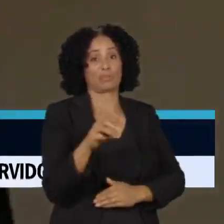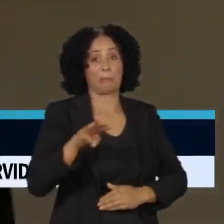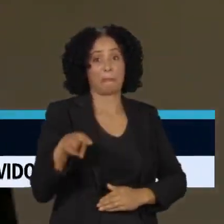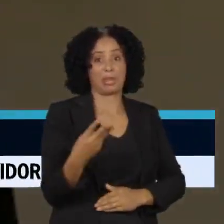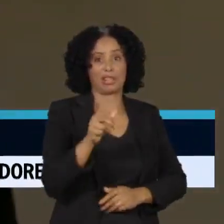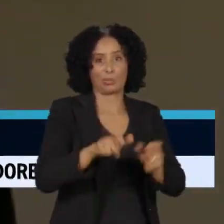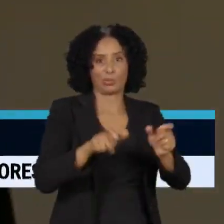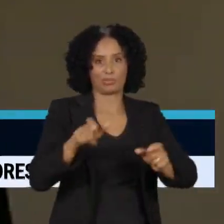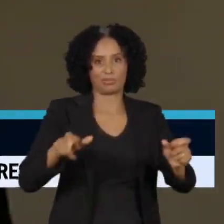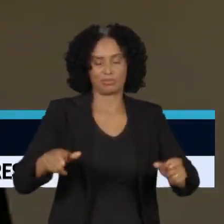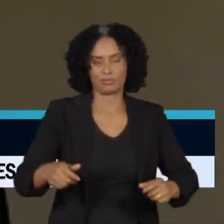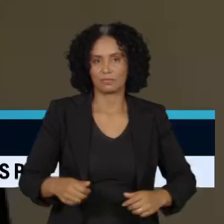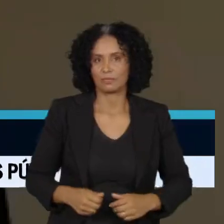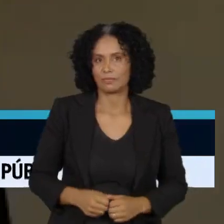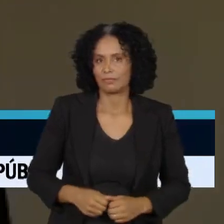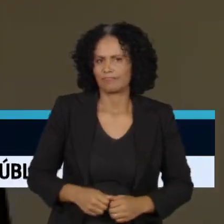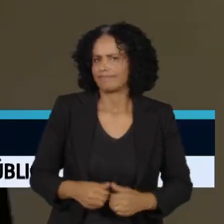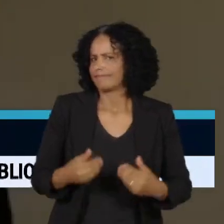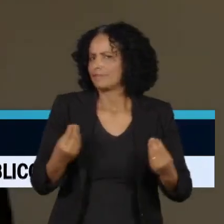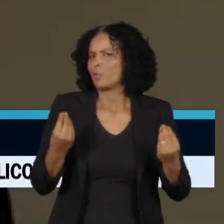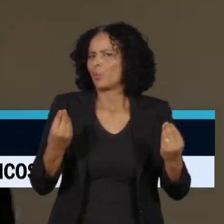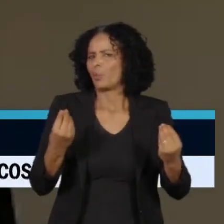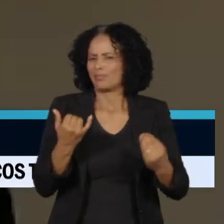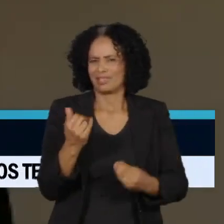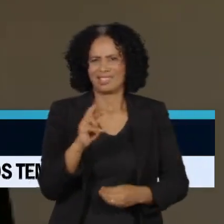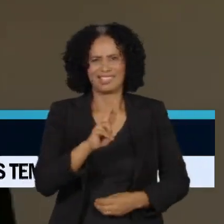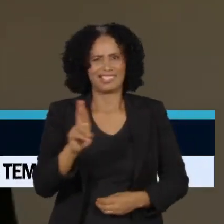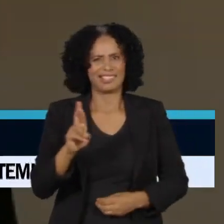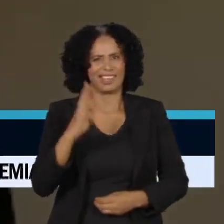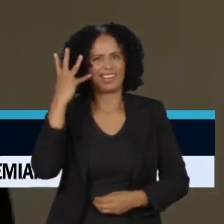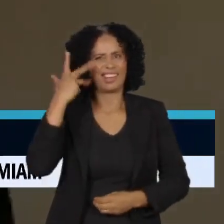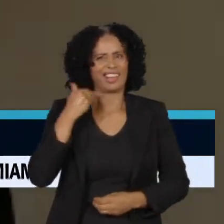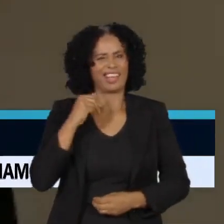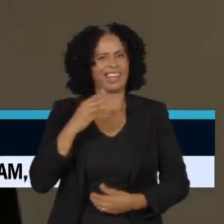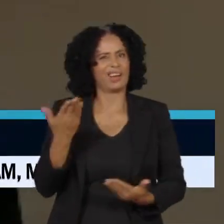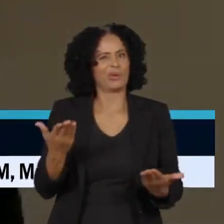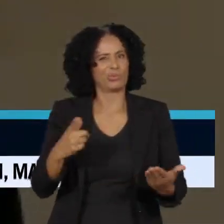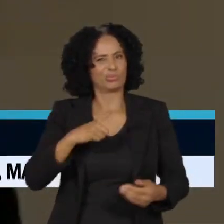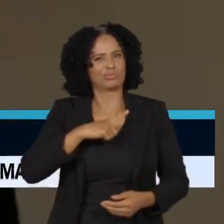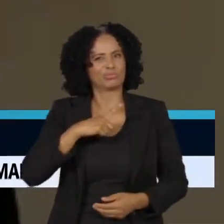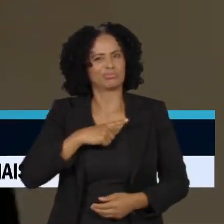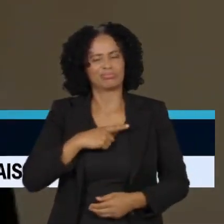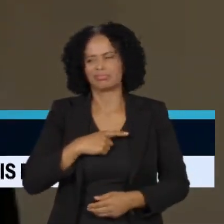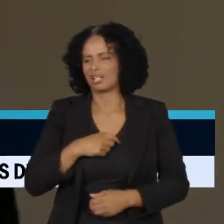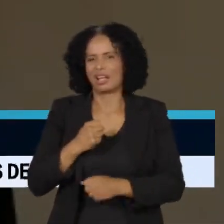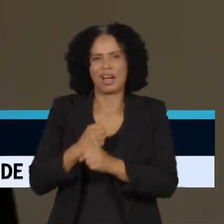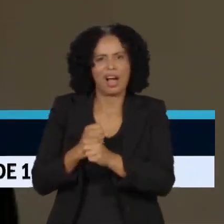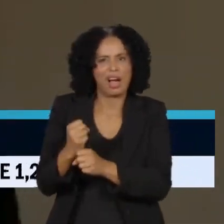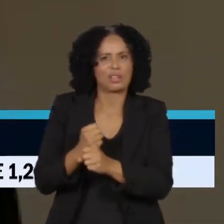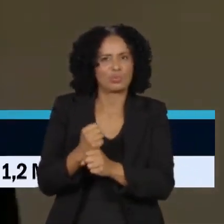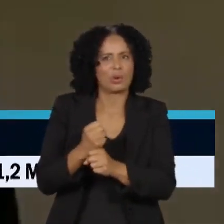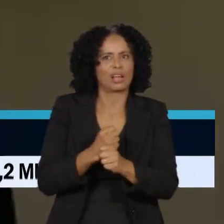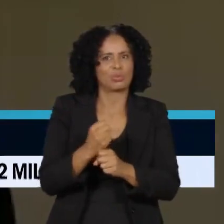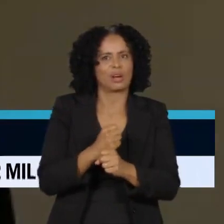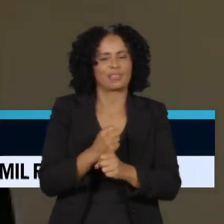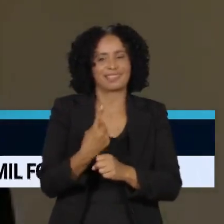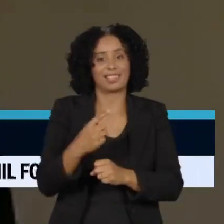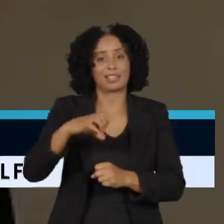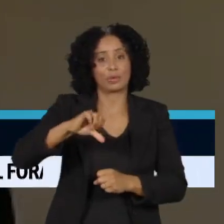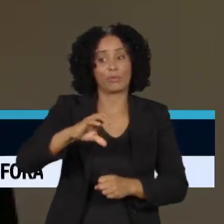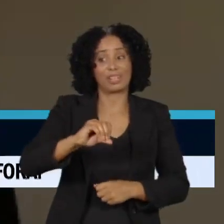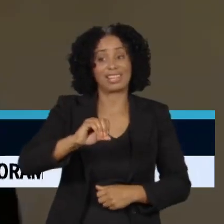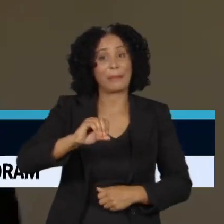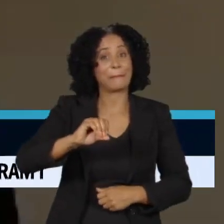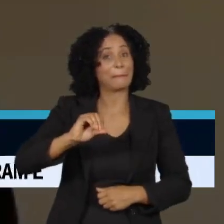Quanto que está sendo retirado das famílias de maneira indevida? Em torno de, por ano, de R 190 bilhões.